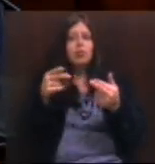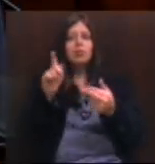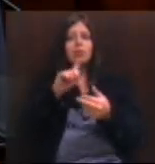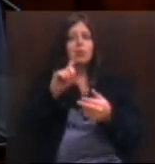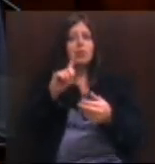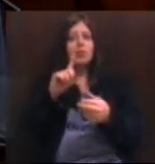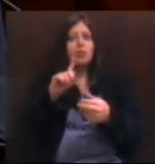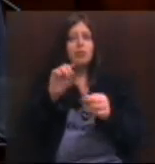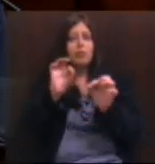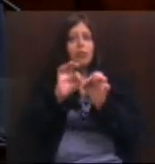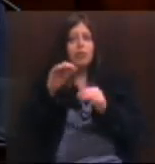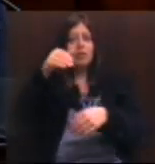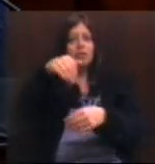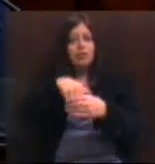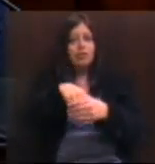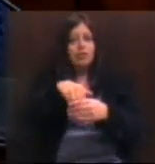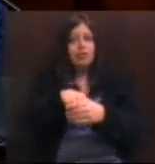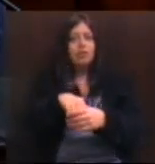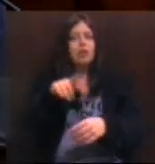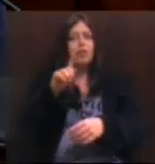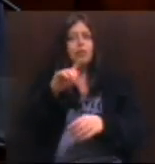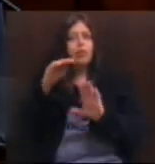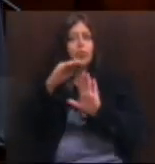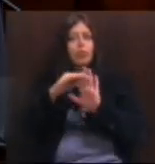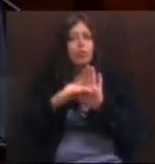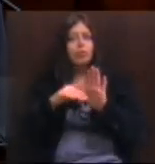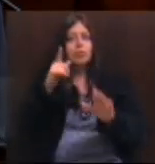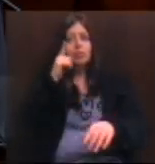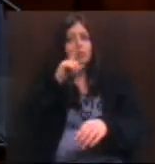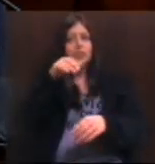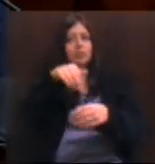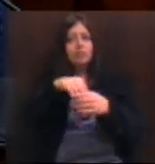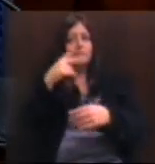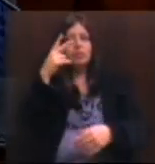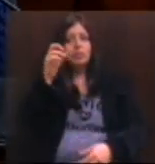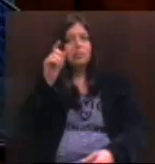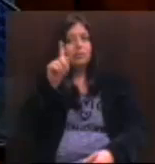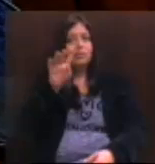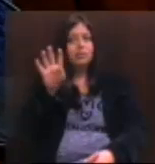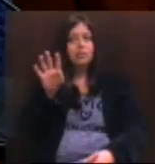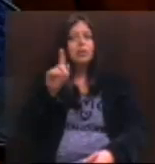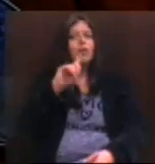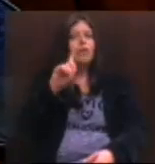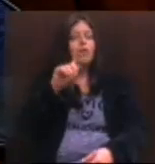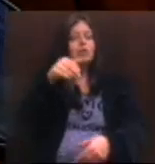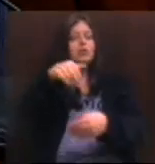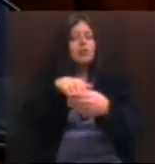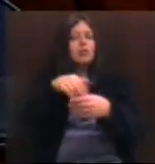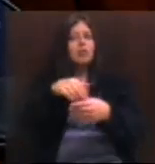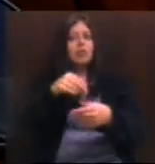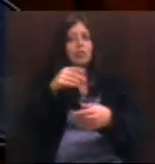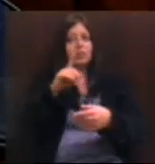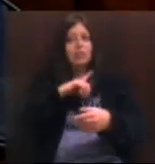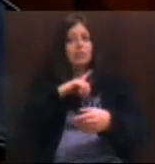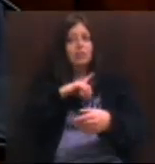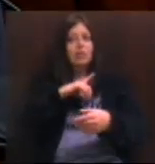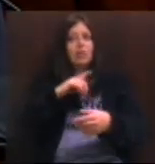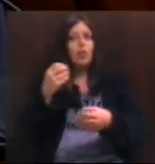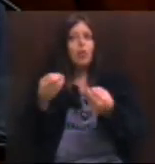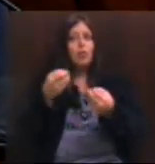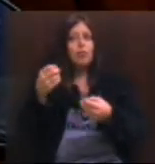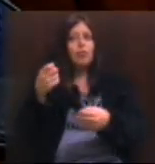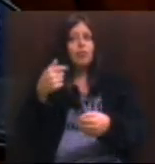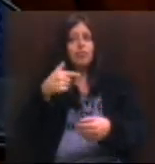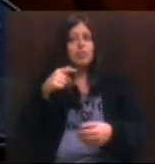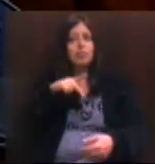um programa neoliberal. Não foi esse o programa que venceu as eleições em 2014, não foi esse voto que ele recebeu, mesmo como vice-presidente da